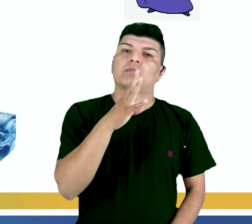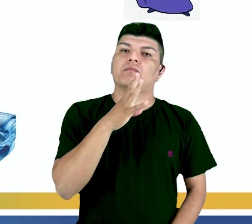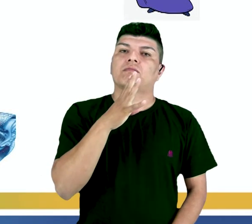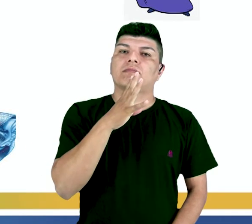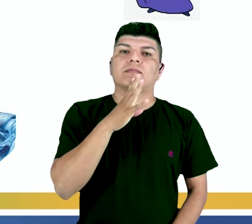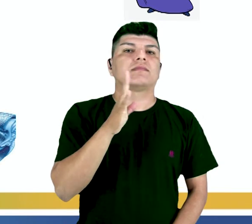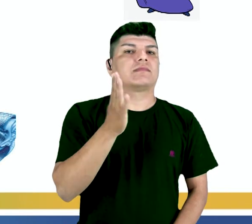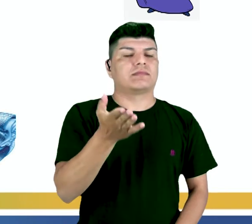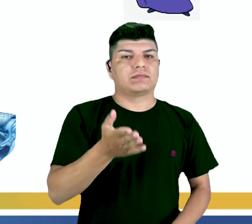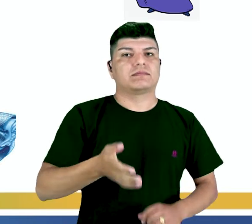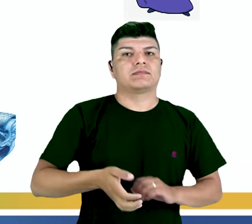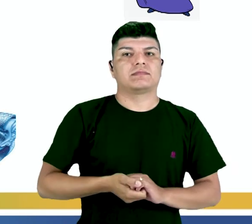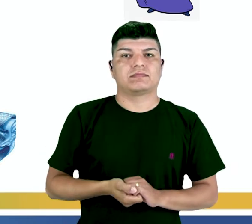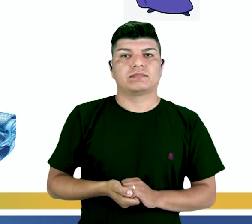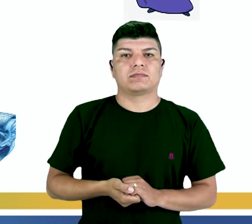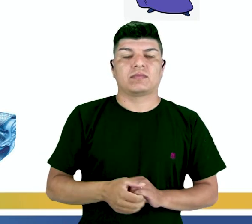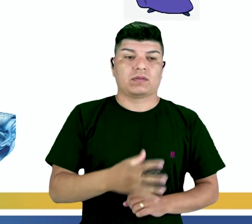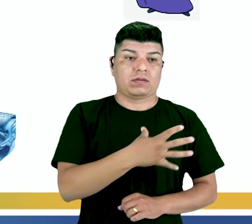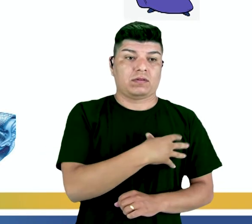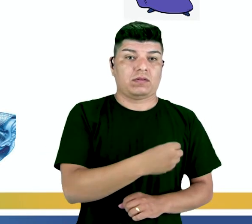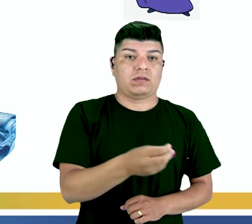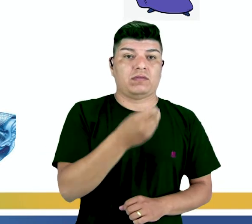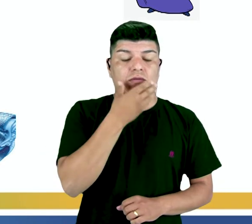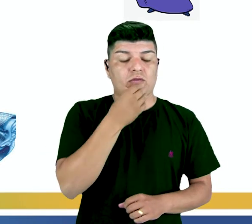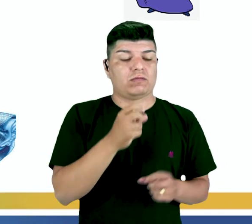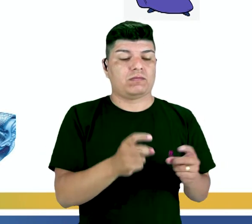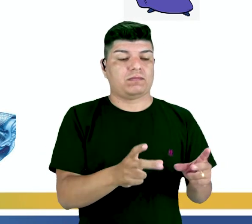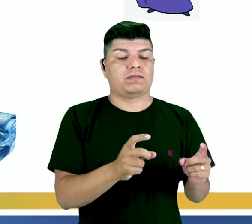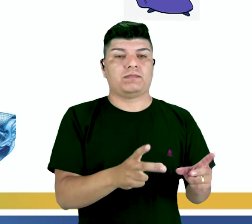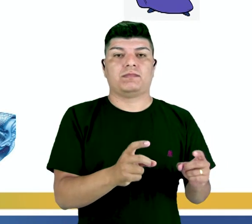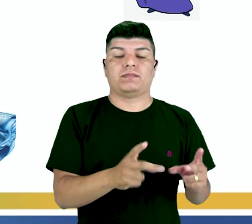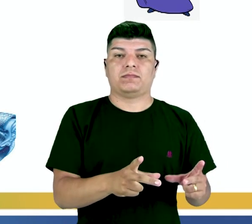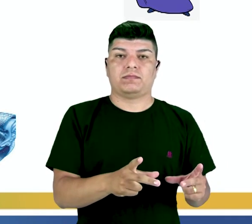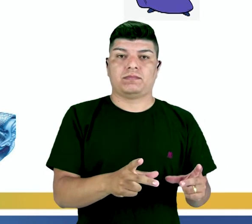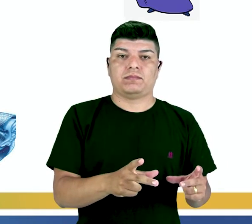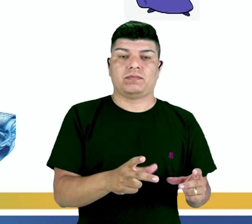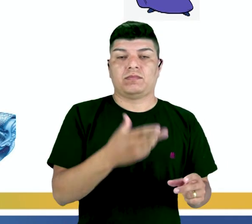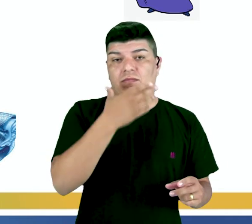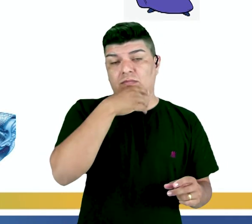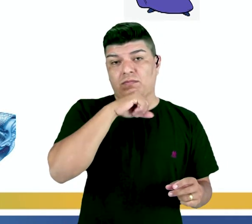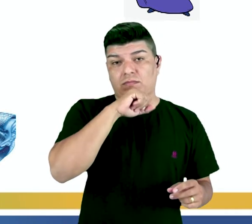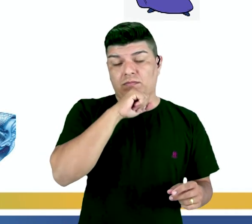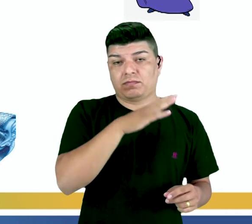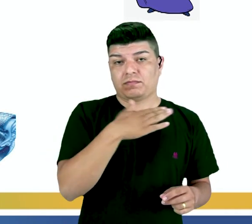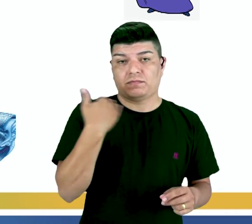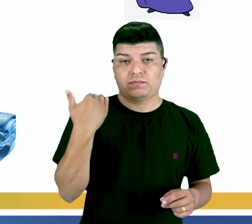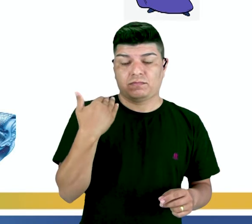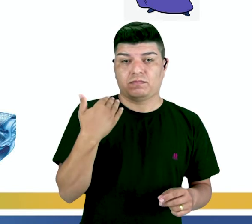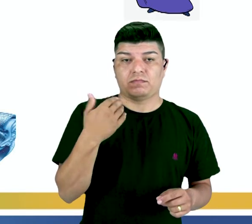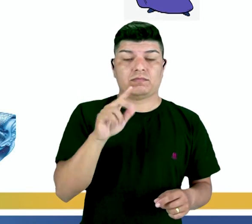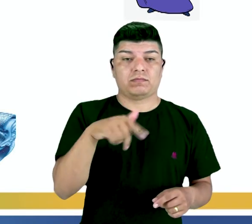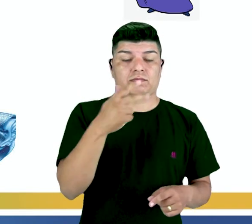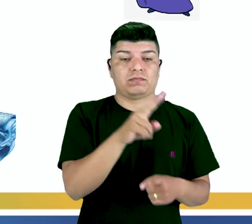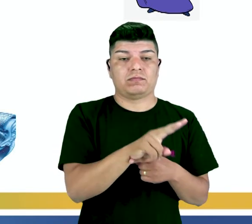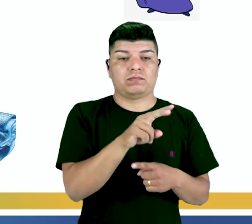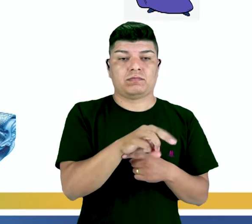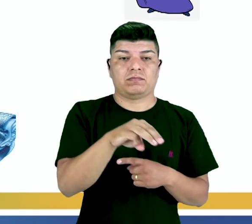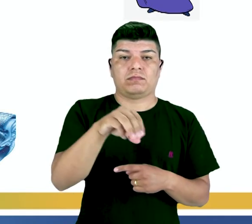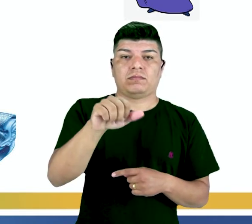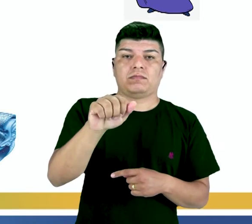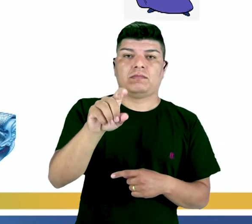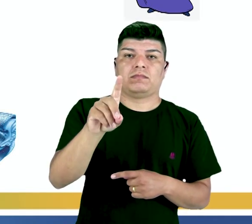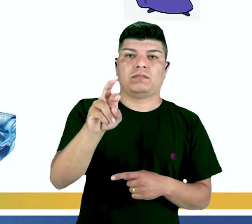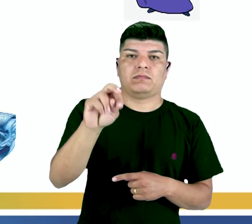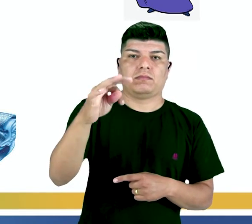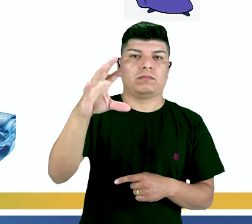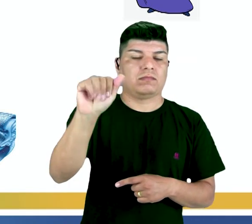né? Que conta sobre uma filha de um comerciante, que o pai morreu e foi criado pela madrasta, tinha duas filhas, certo?